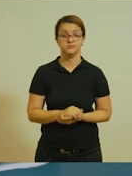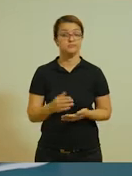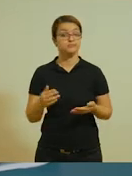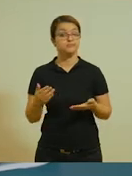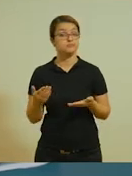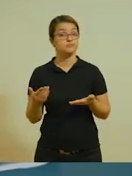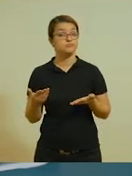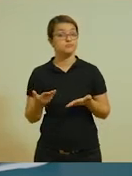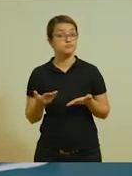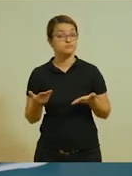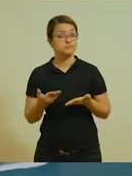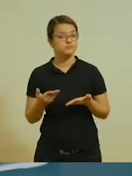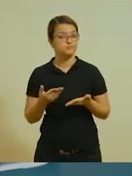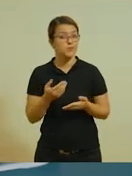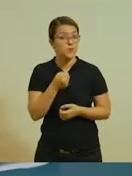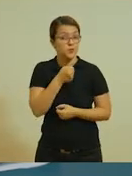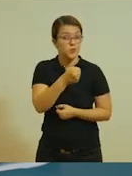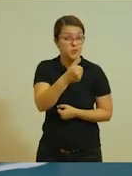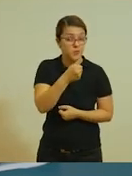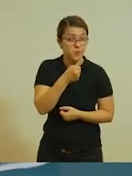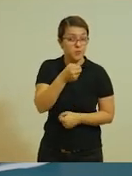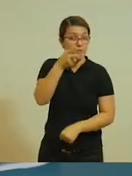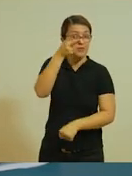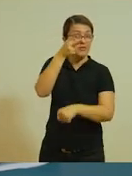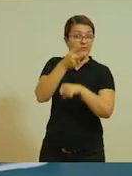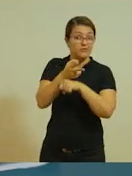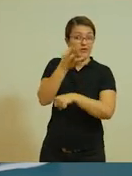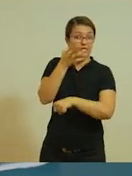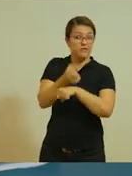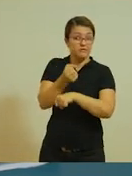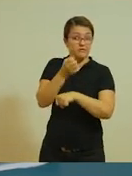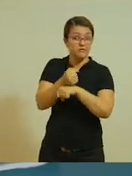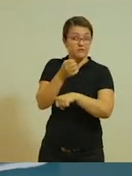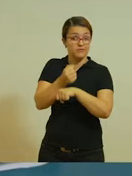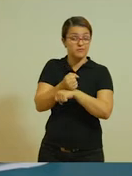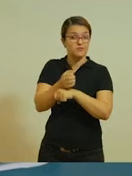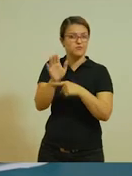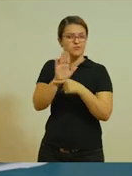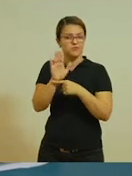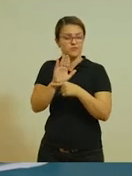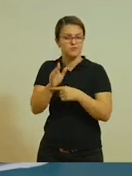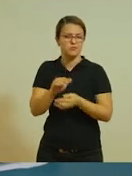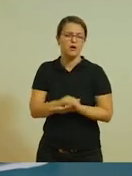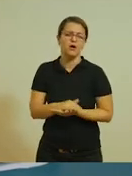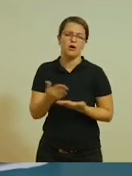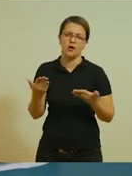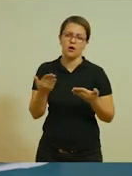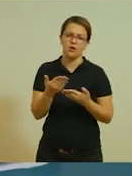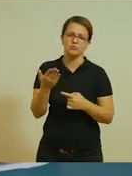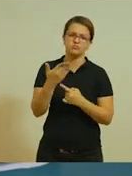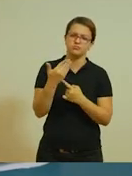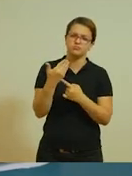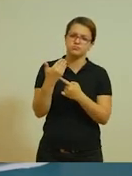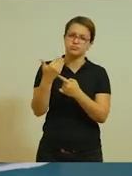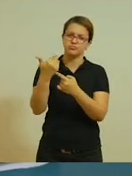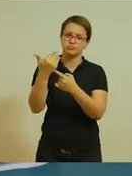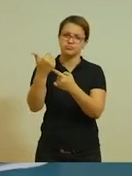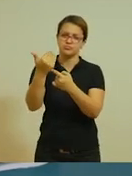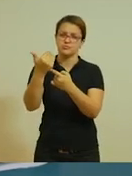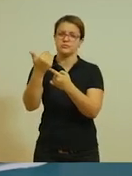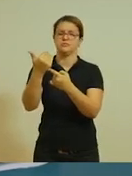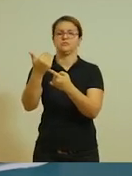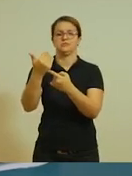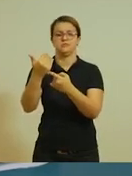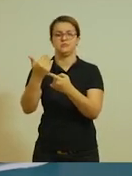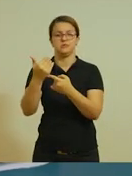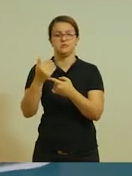Que tal fazer um vídeo dessa entrevista? Nós estamos trabalhando muito com a tecnologia nesse período de pandemia. Então, uma